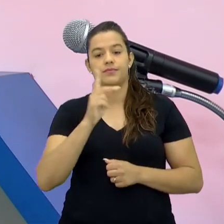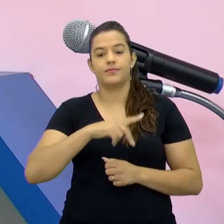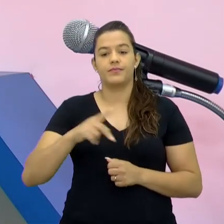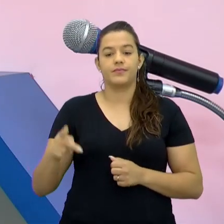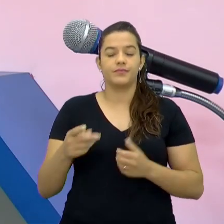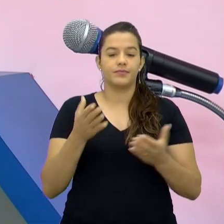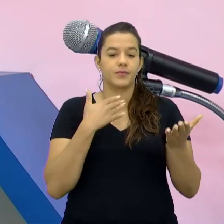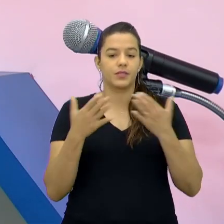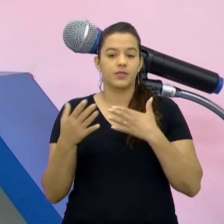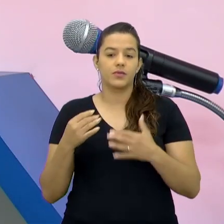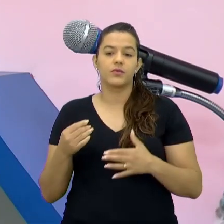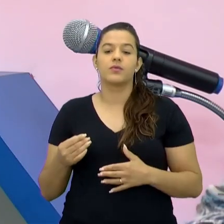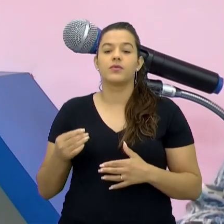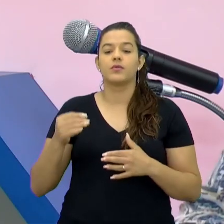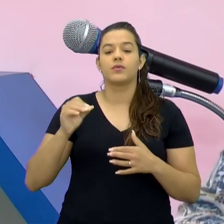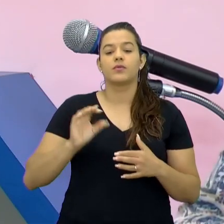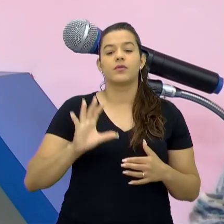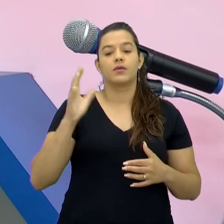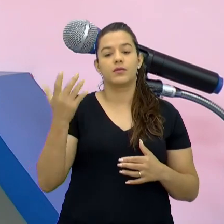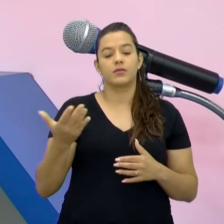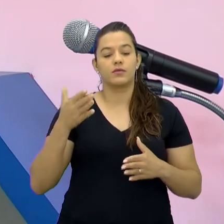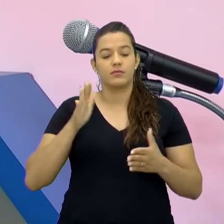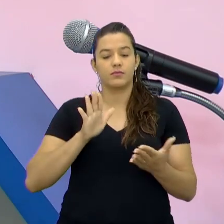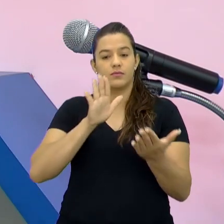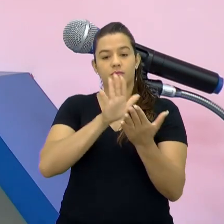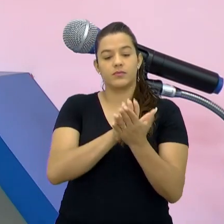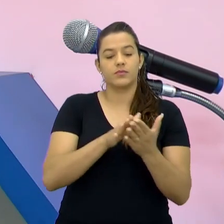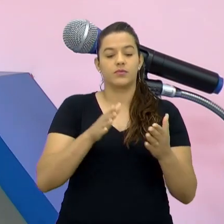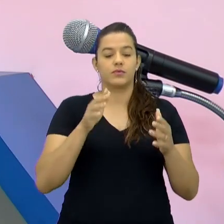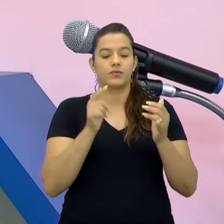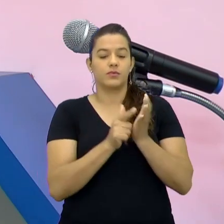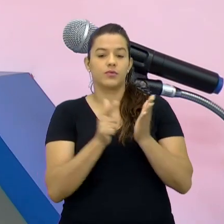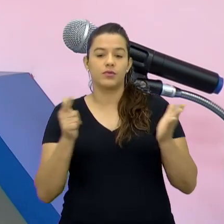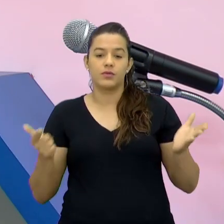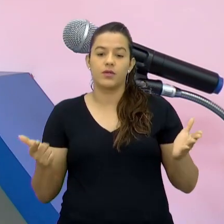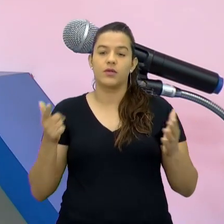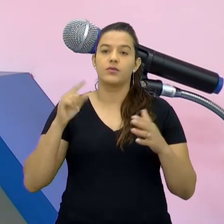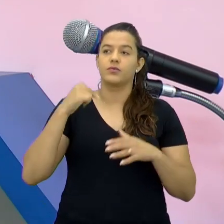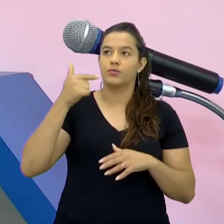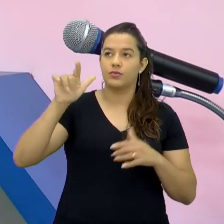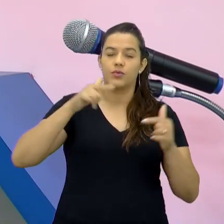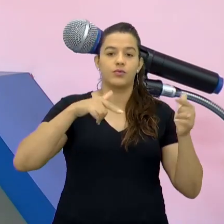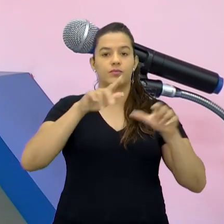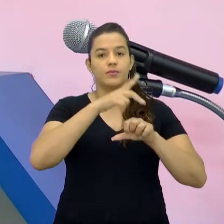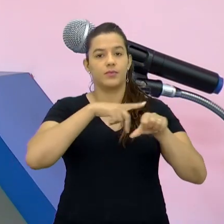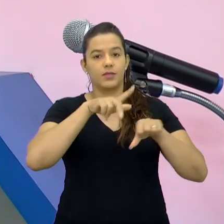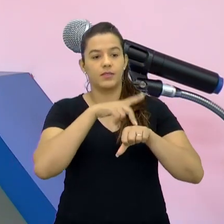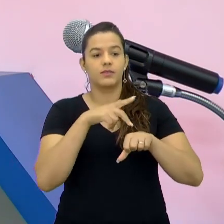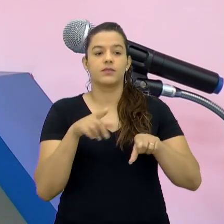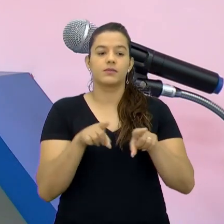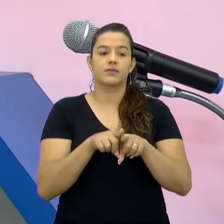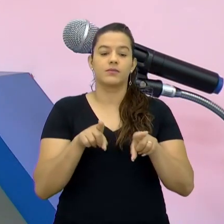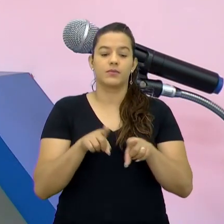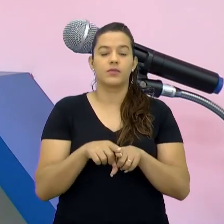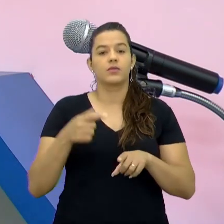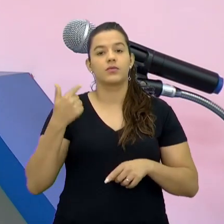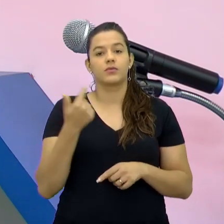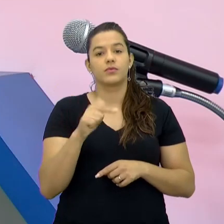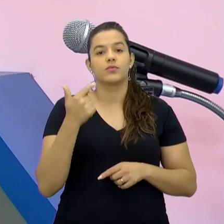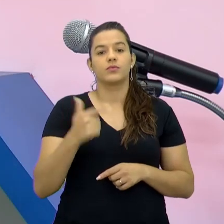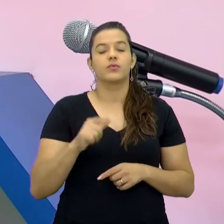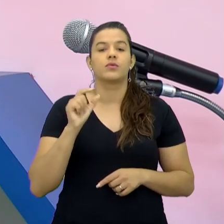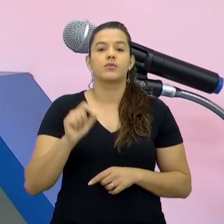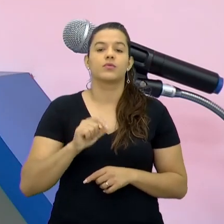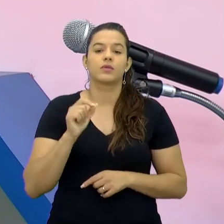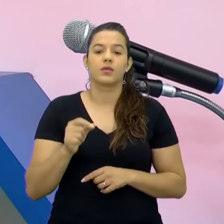a gente ficar Batendo papo Sobre as questões Das abordagens Jornais Internacionais Nacionais Por que? Porque a gente não tem A condição Que